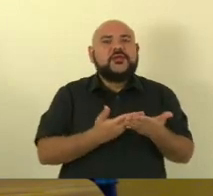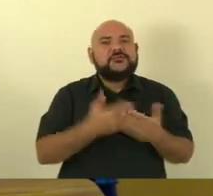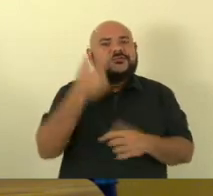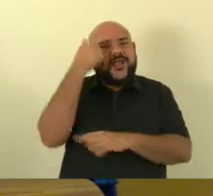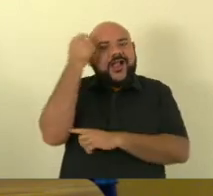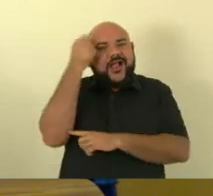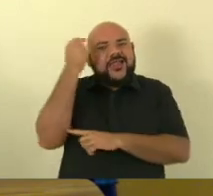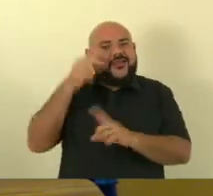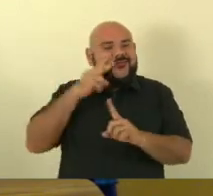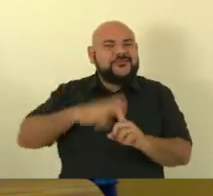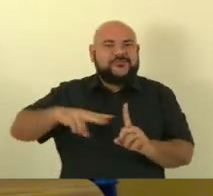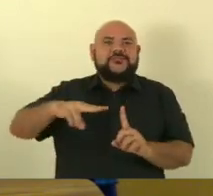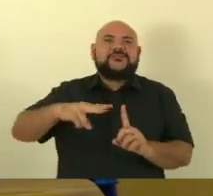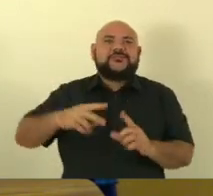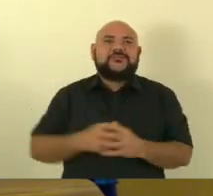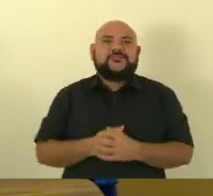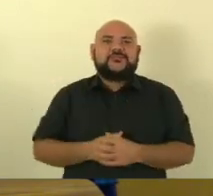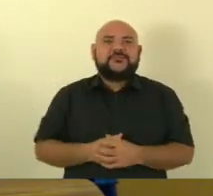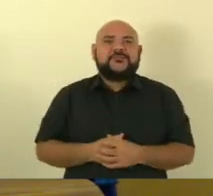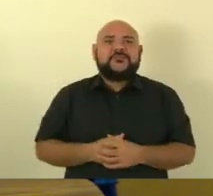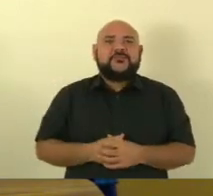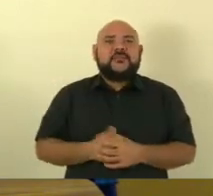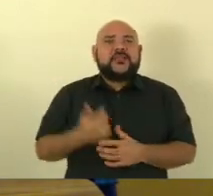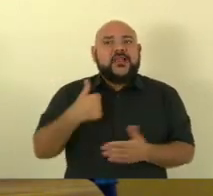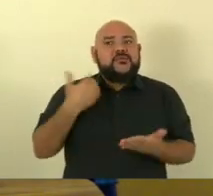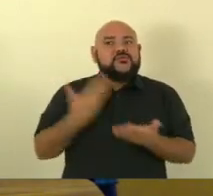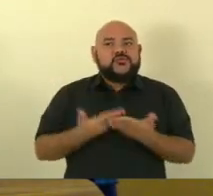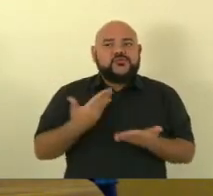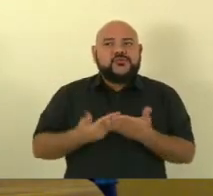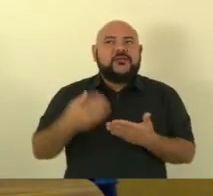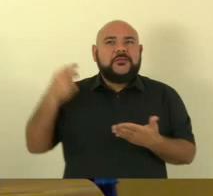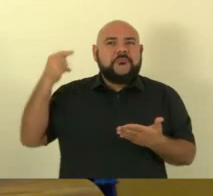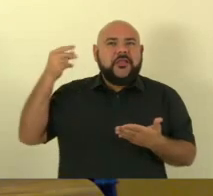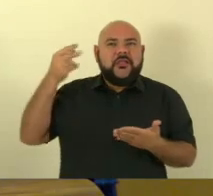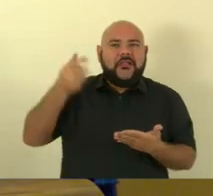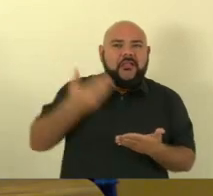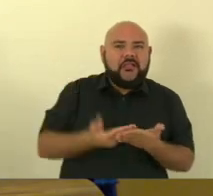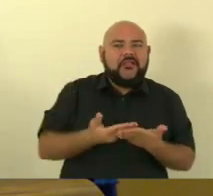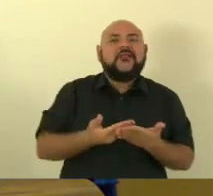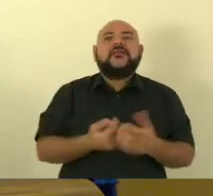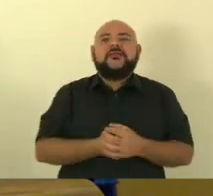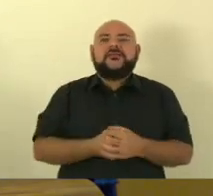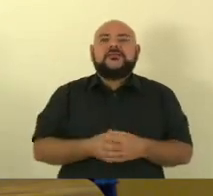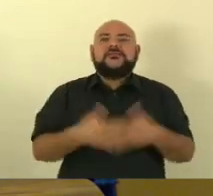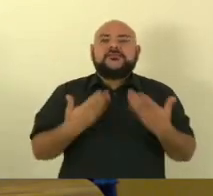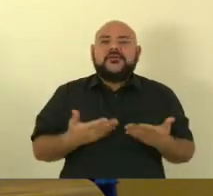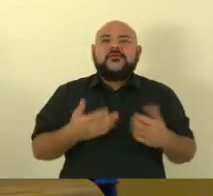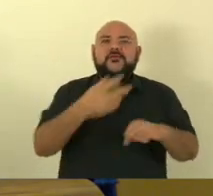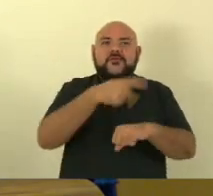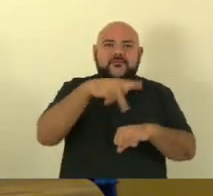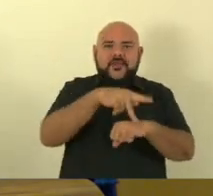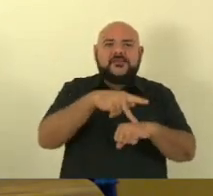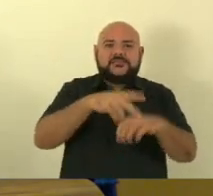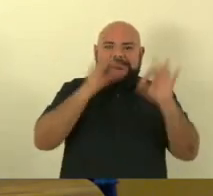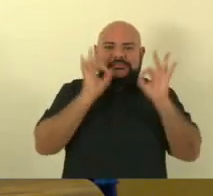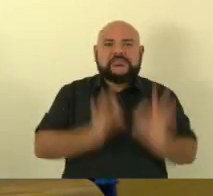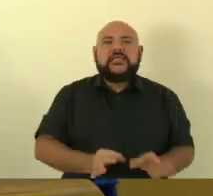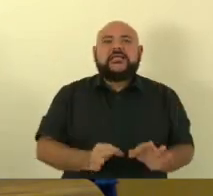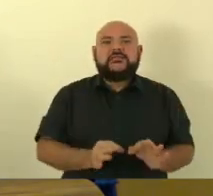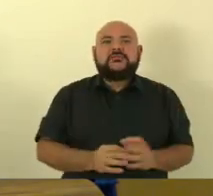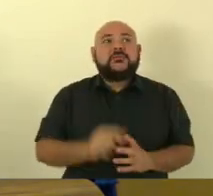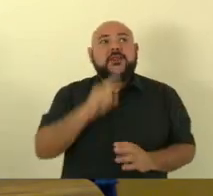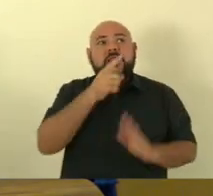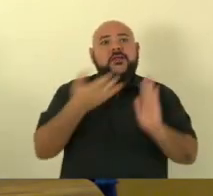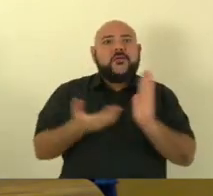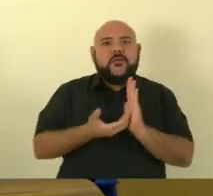de tudo que eu tenho estudado ao longo dos anos de que o país acertou o Congresso acertou a votar a autonomia do